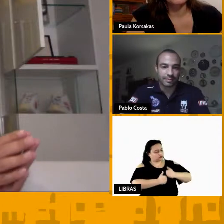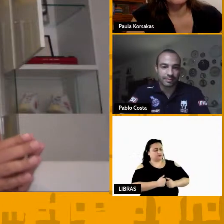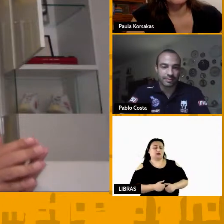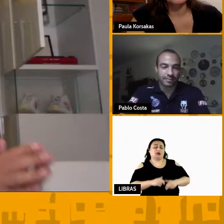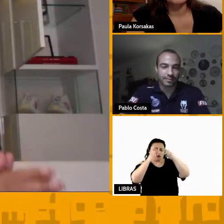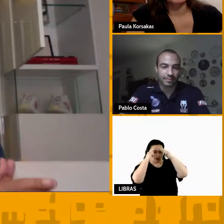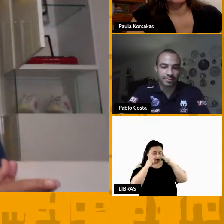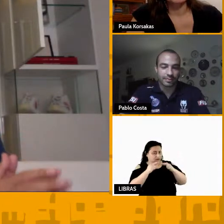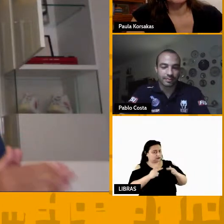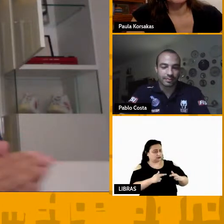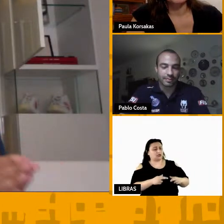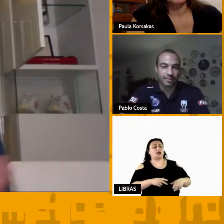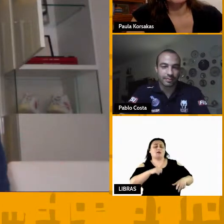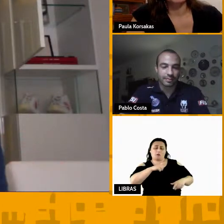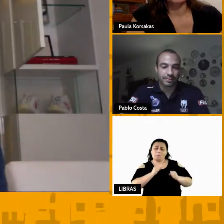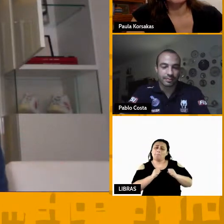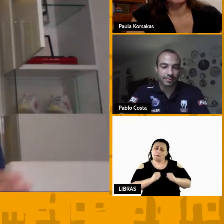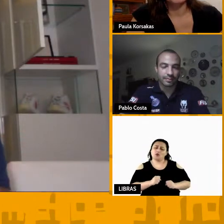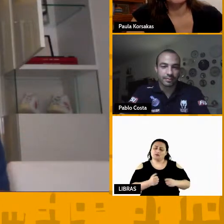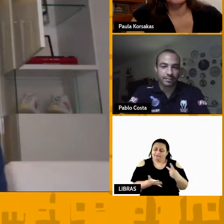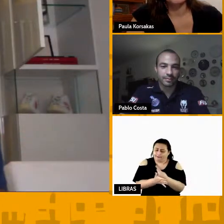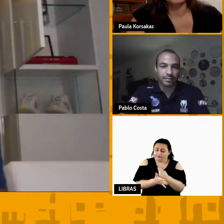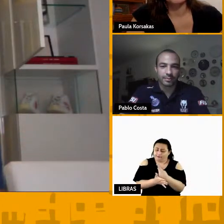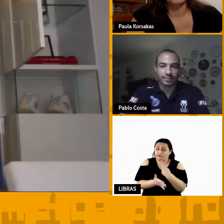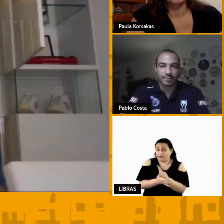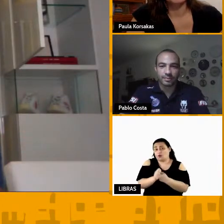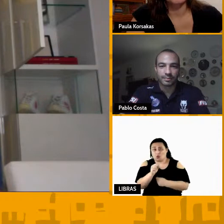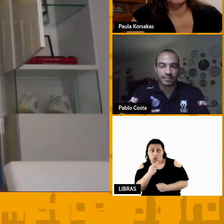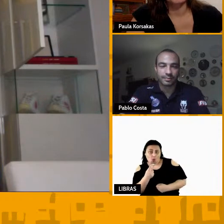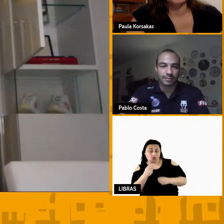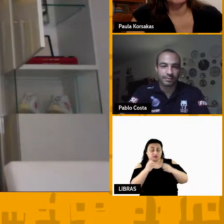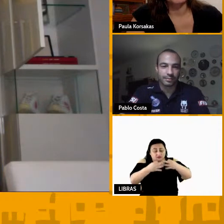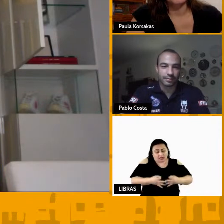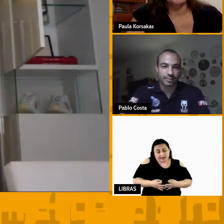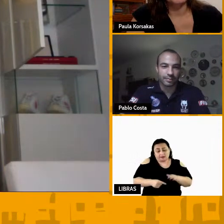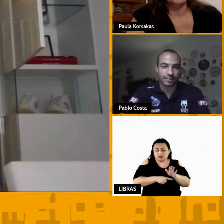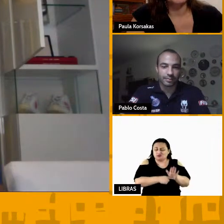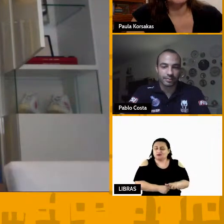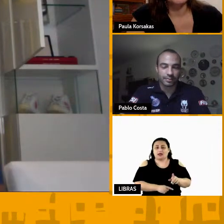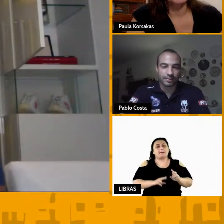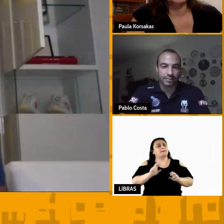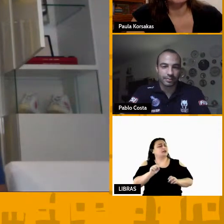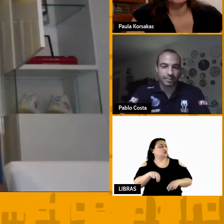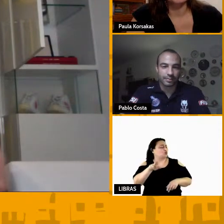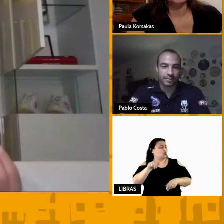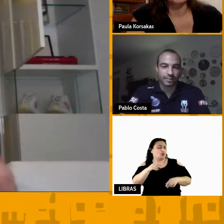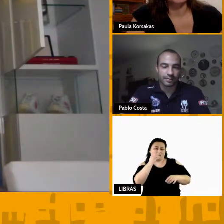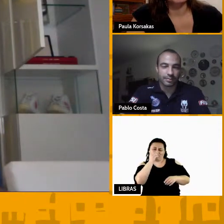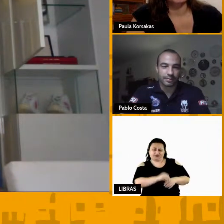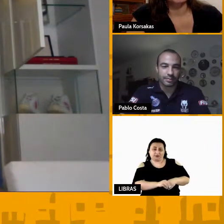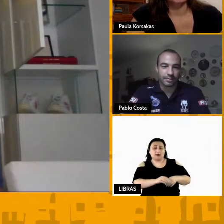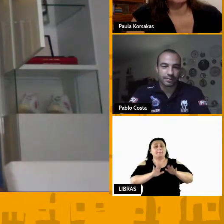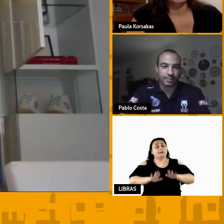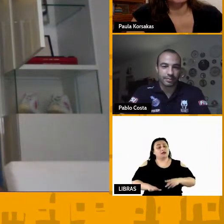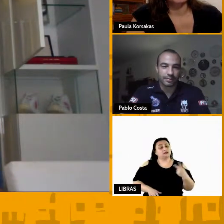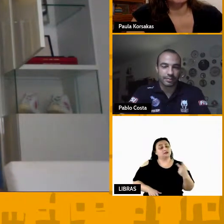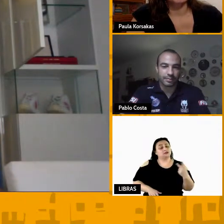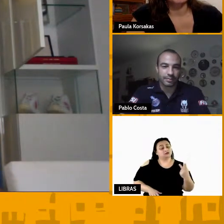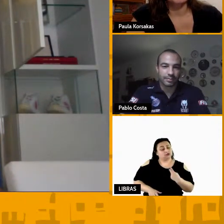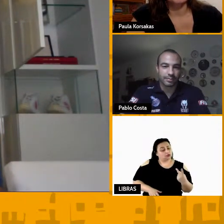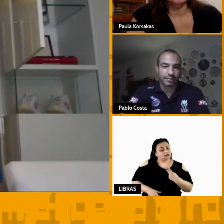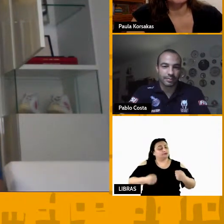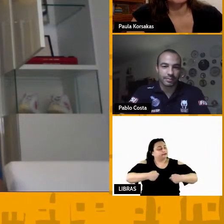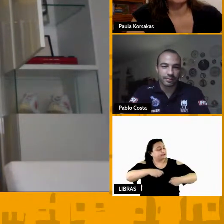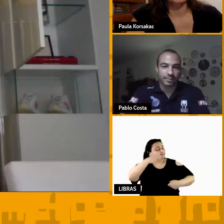te, vou ter, eu posso errar ou acertar tentando te beneficiar, mas nunca te prejudicar, mas nós precisamos ter essa